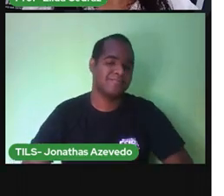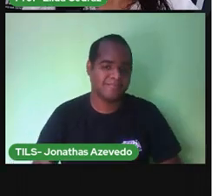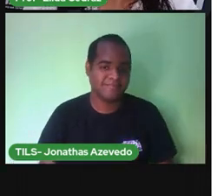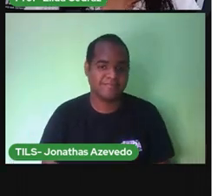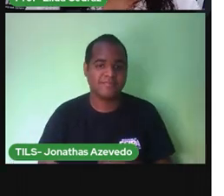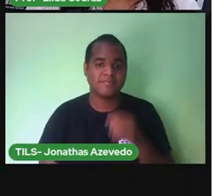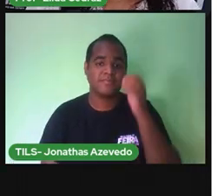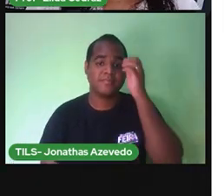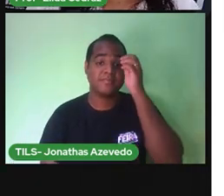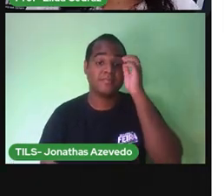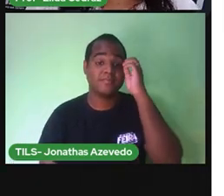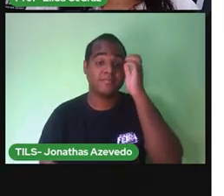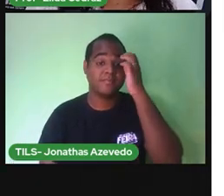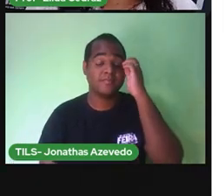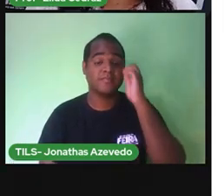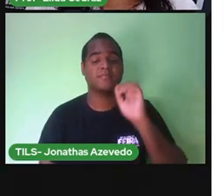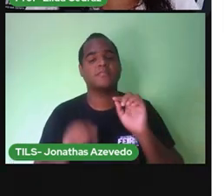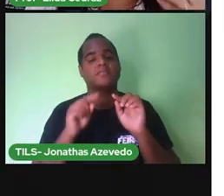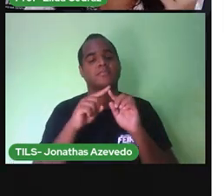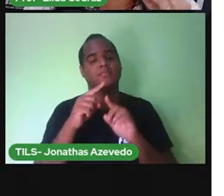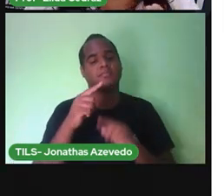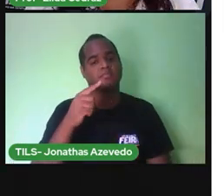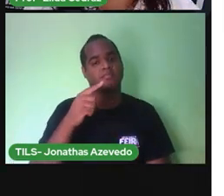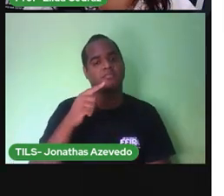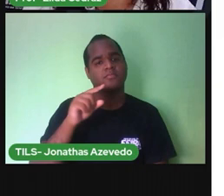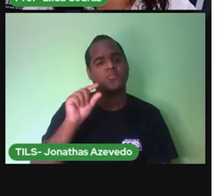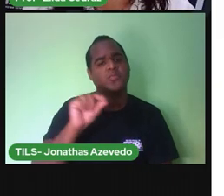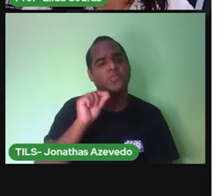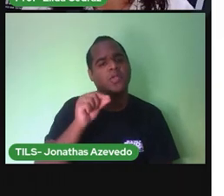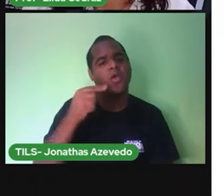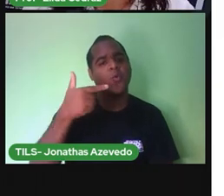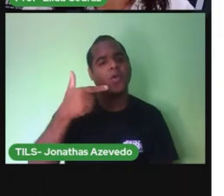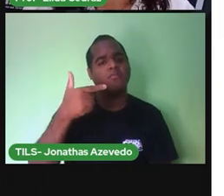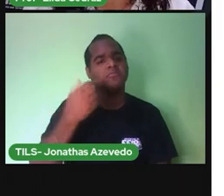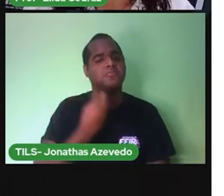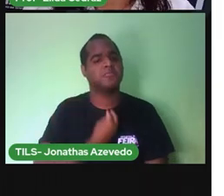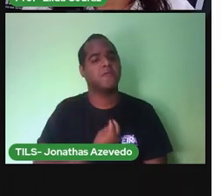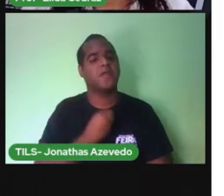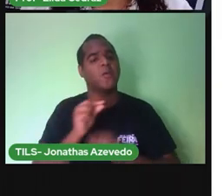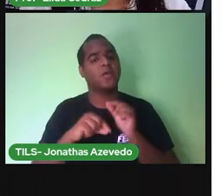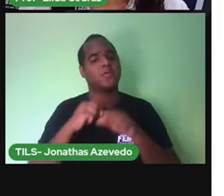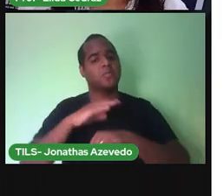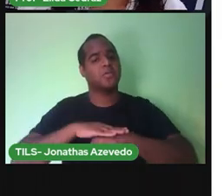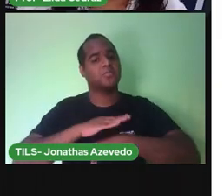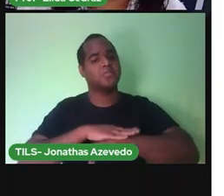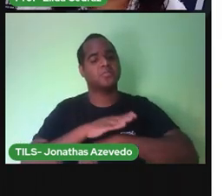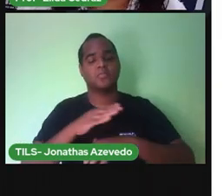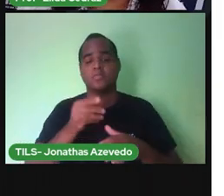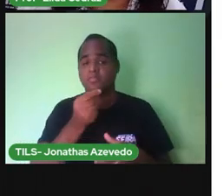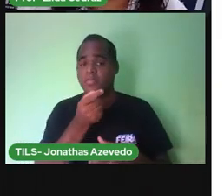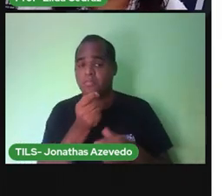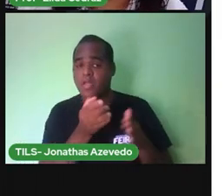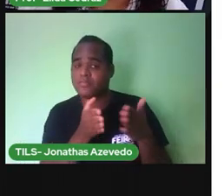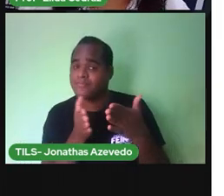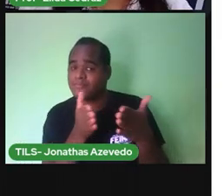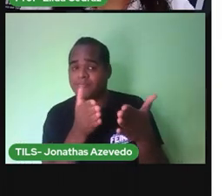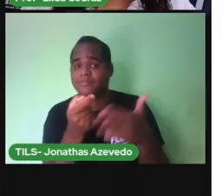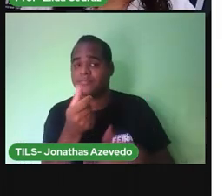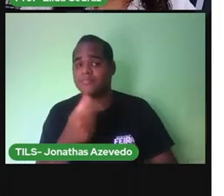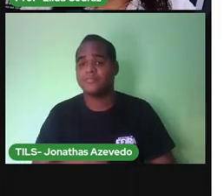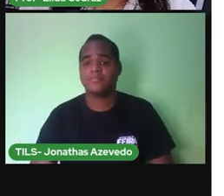De acordo com a nossa cantiga Onde vive o sapo? Na beira do rio